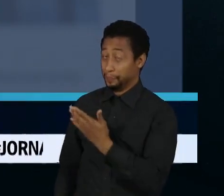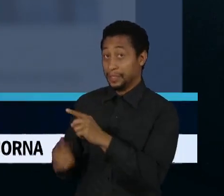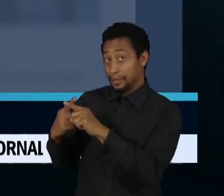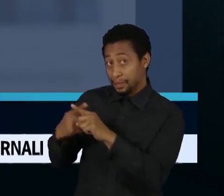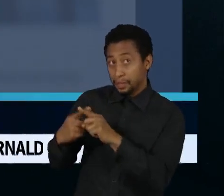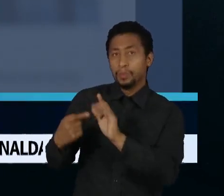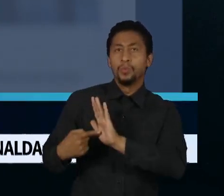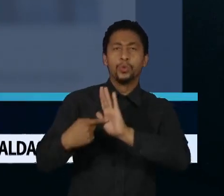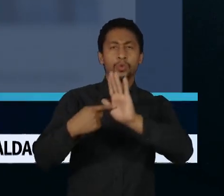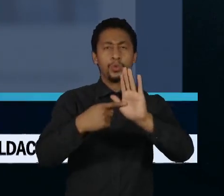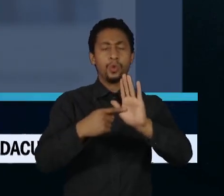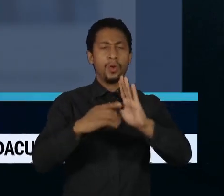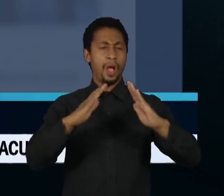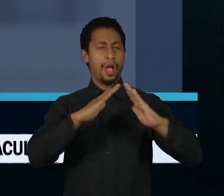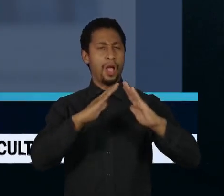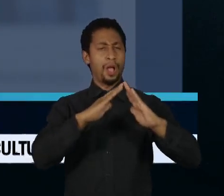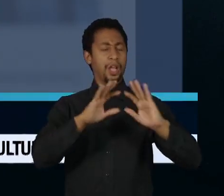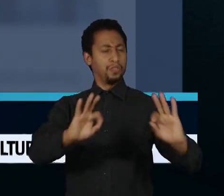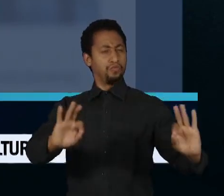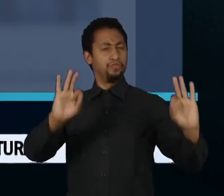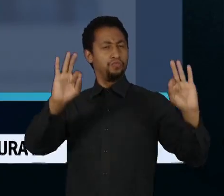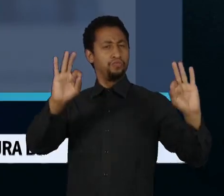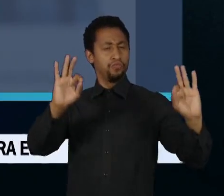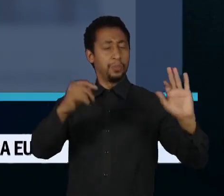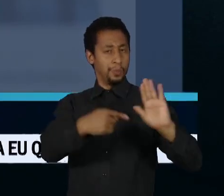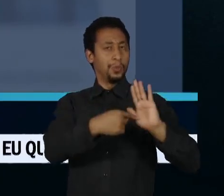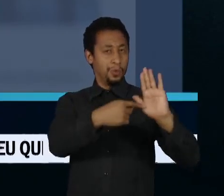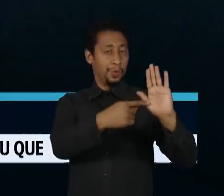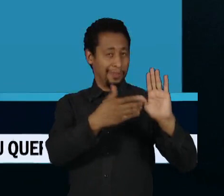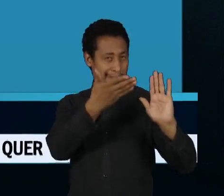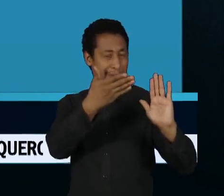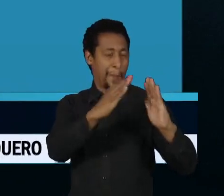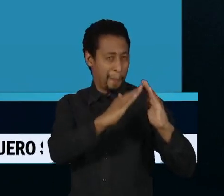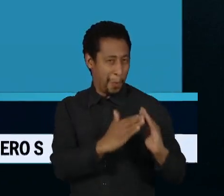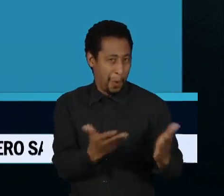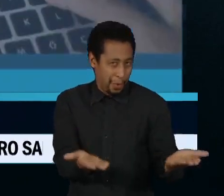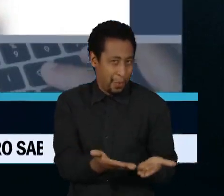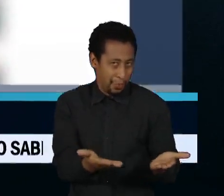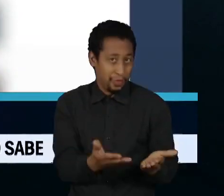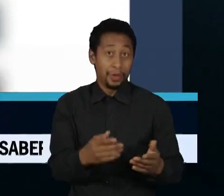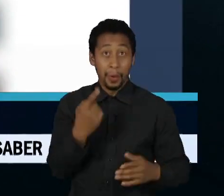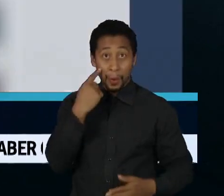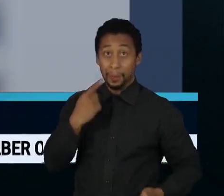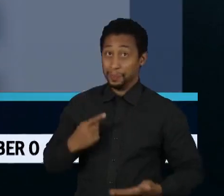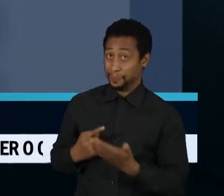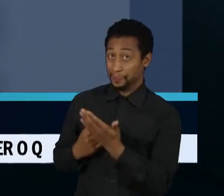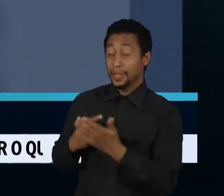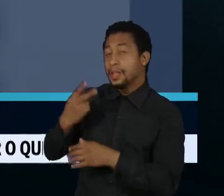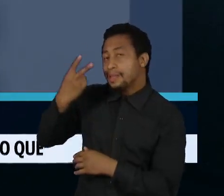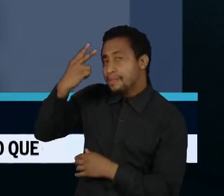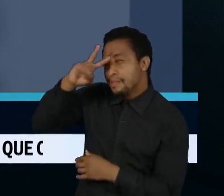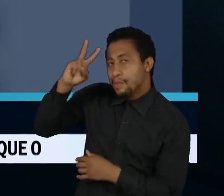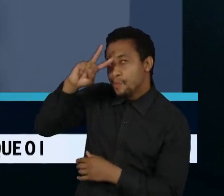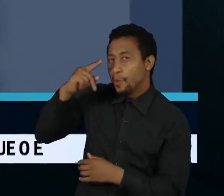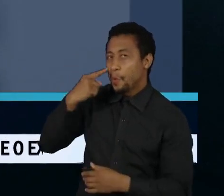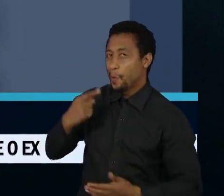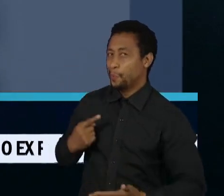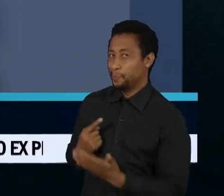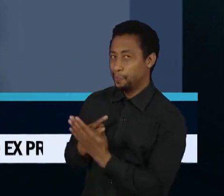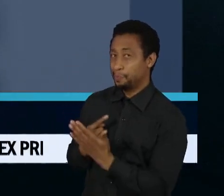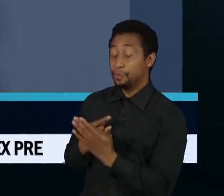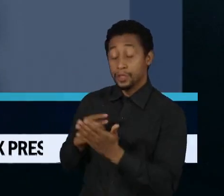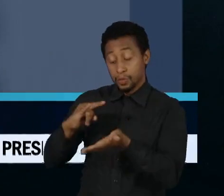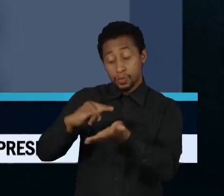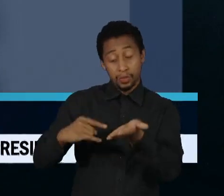mansão para definir a casa onde hoje mora o capitão. E o Washington Post lembrou no título que a suposta